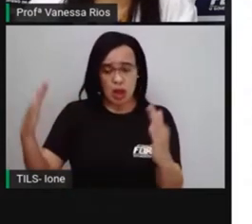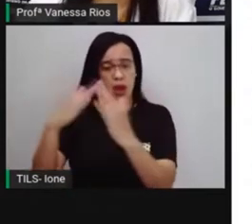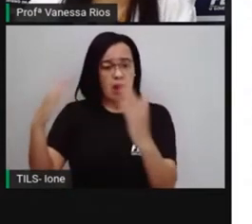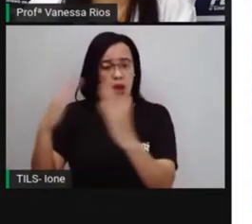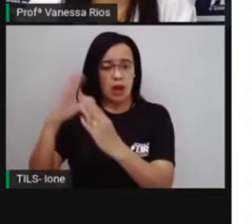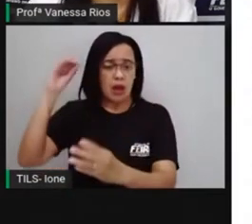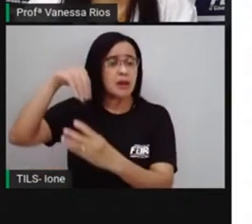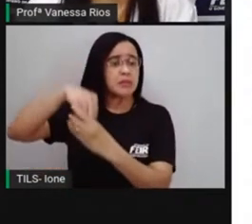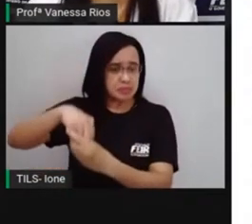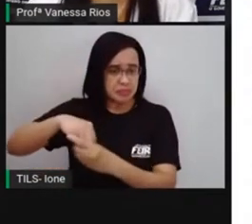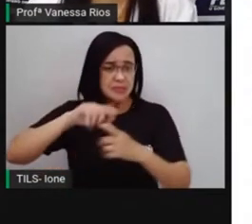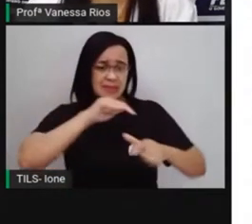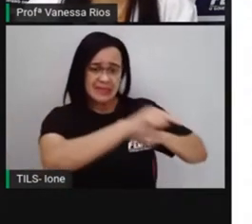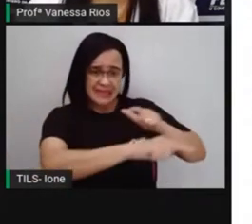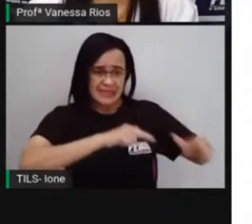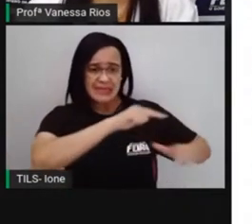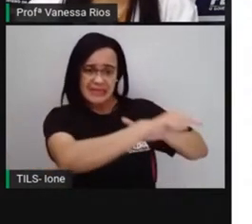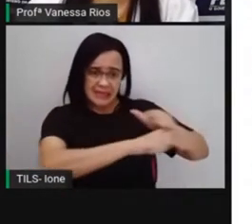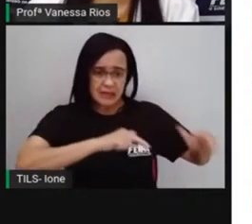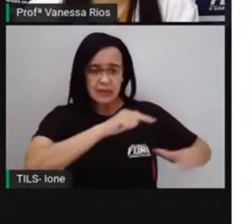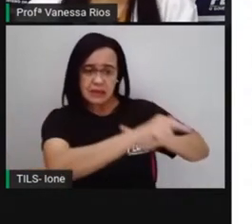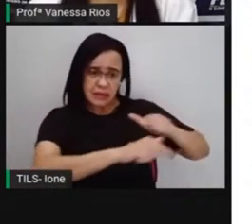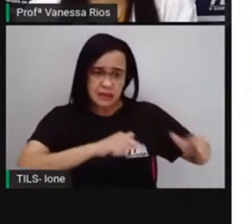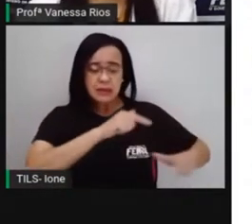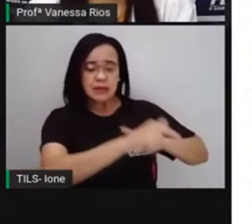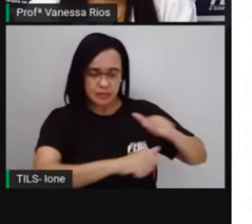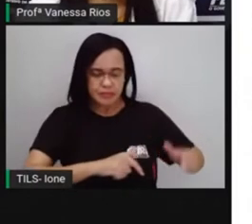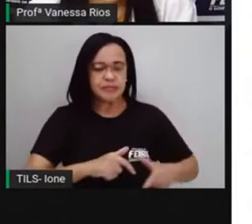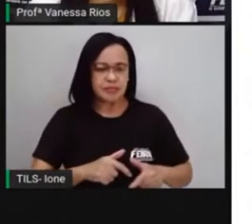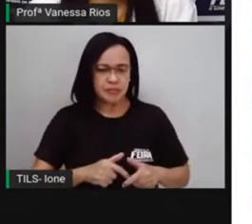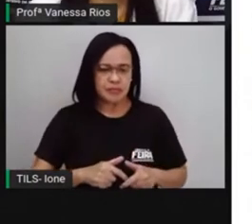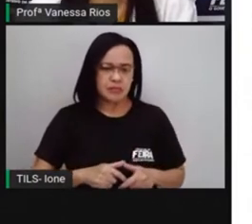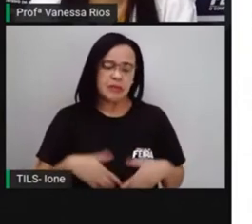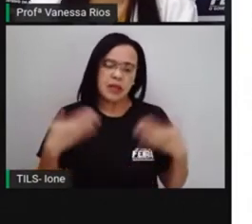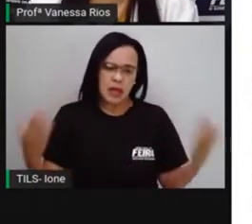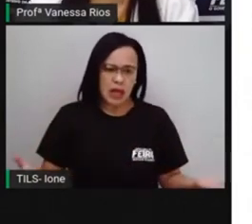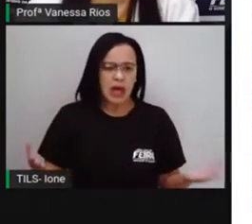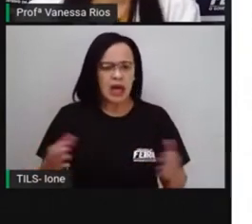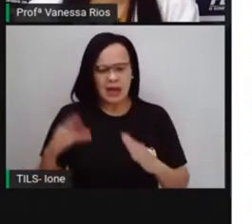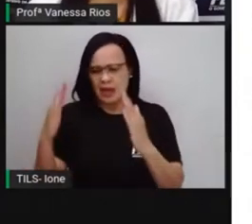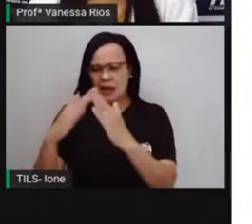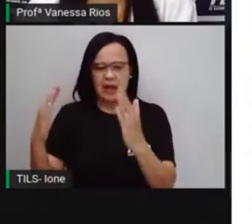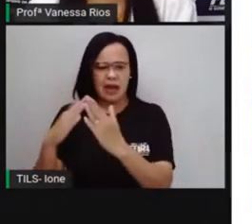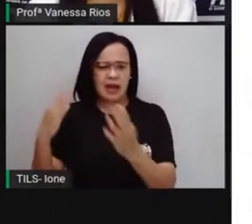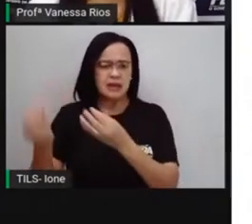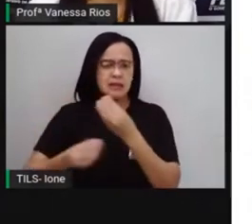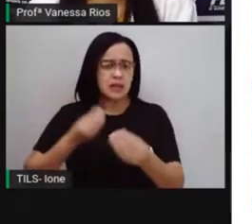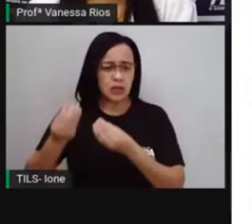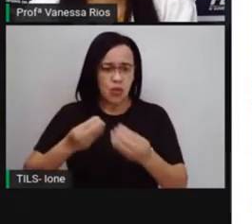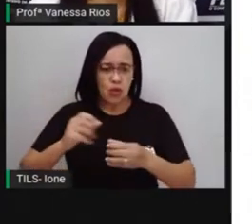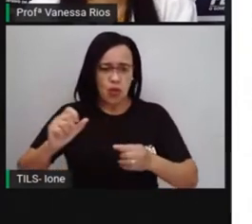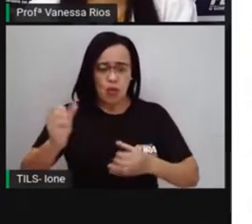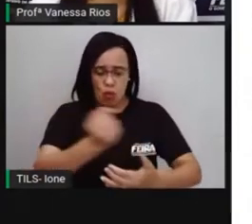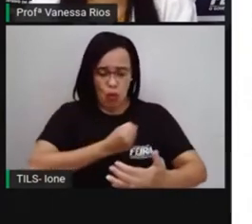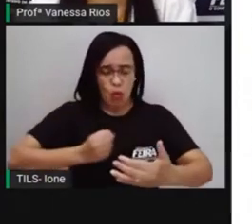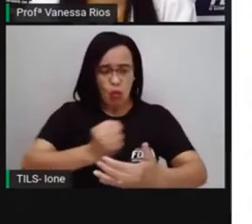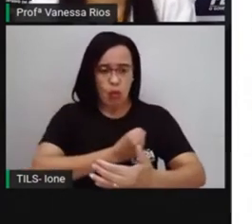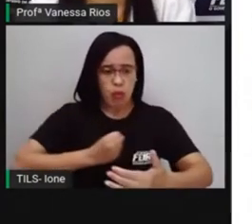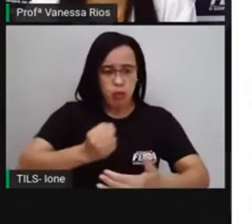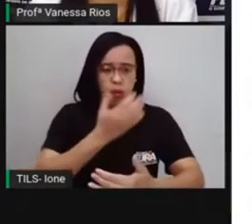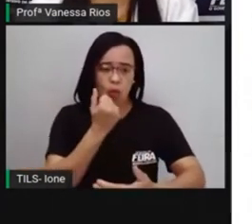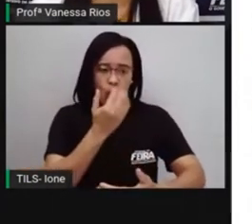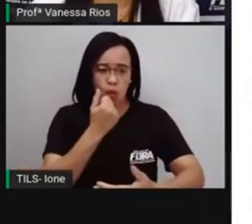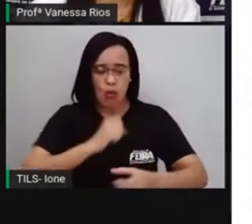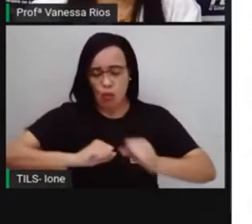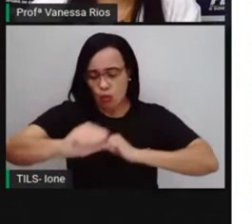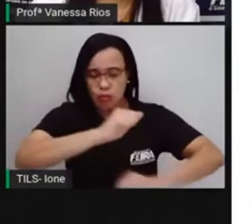mulheres aí, iam trabalhar nas casas para os serviços domésticos. Ainda existiam aí outros também escravizados